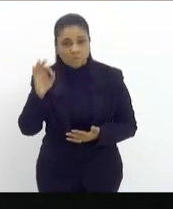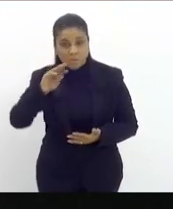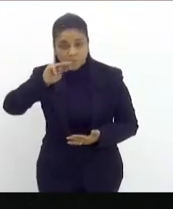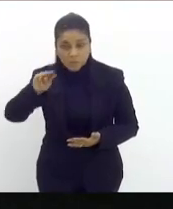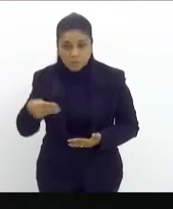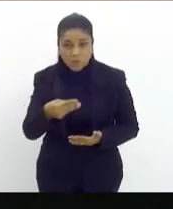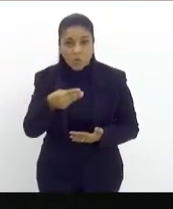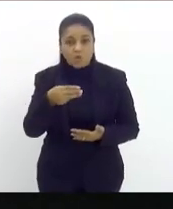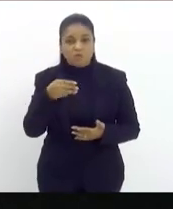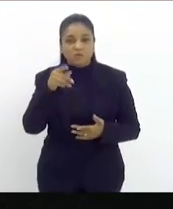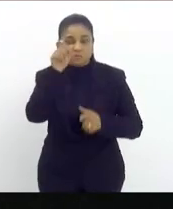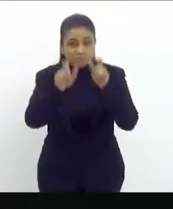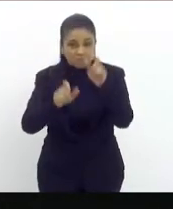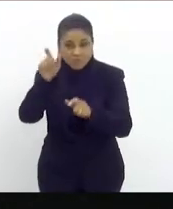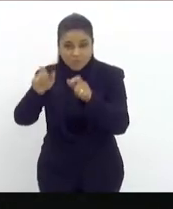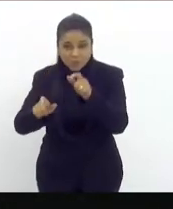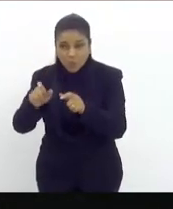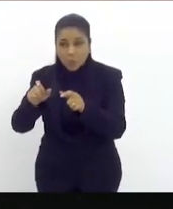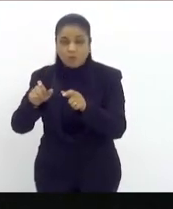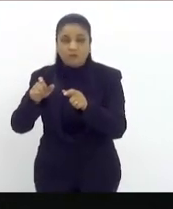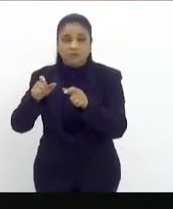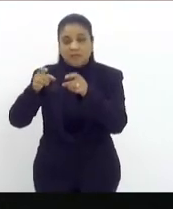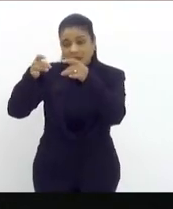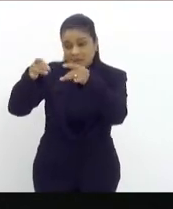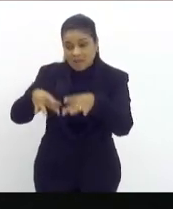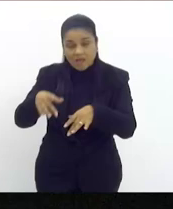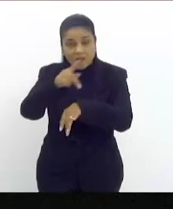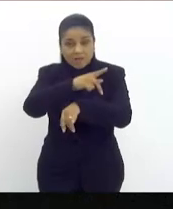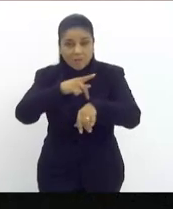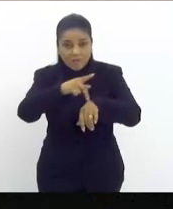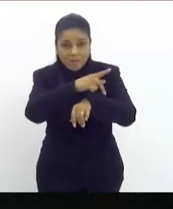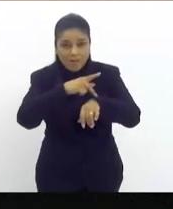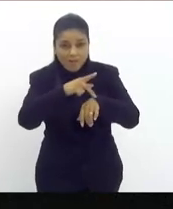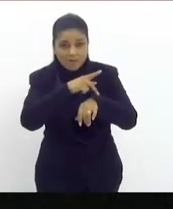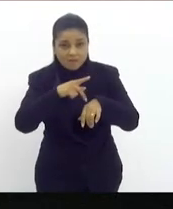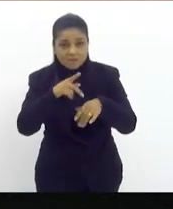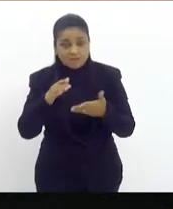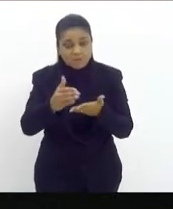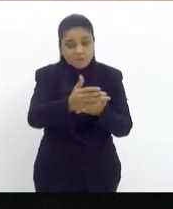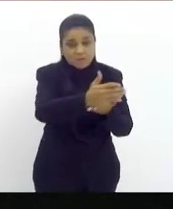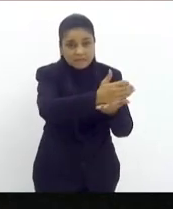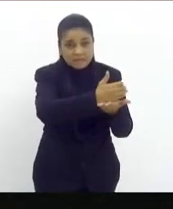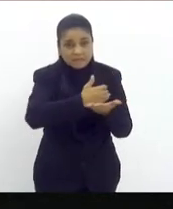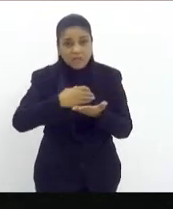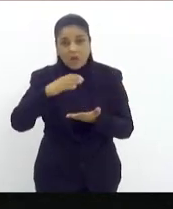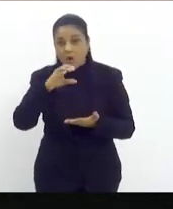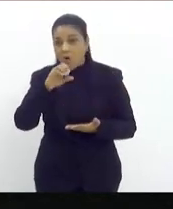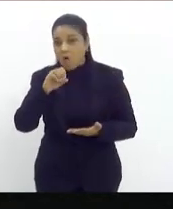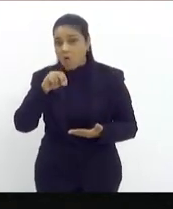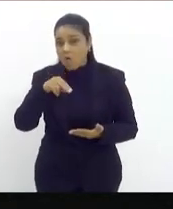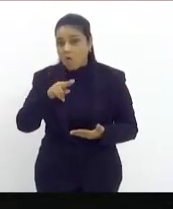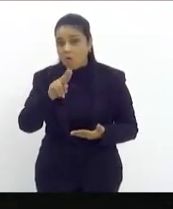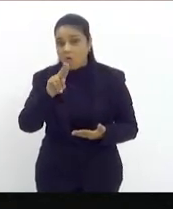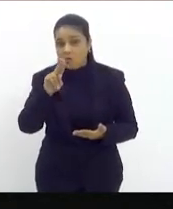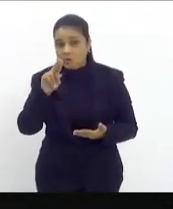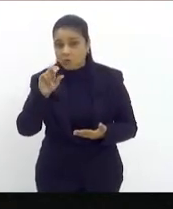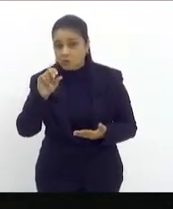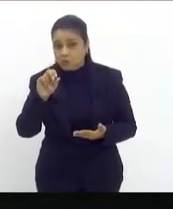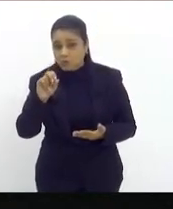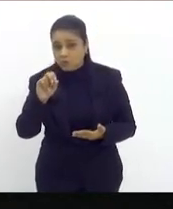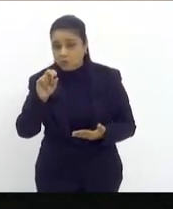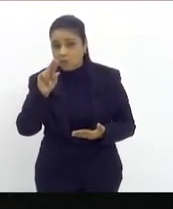Venezuela ao redor do mundo isso aí são dados da ONU que muitos deputados da esquerda aqui